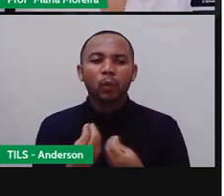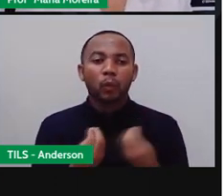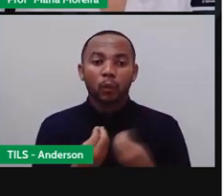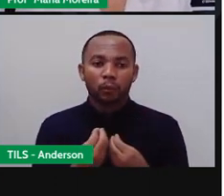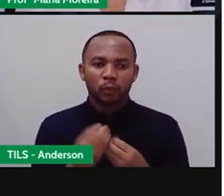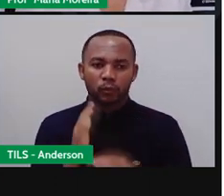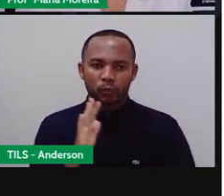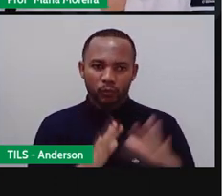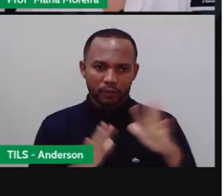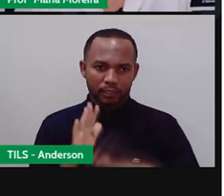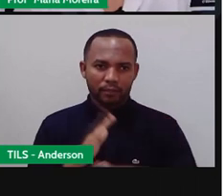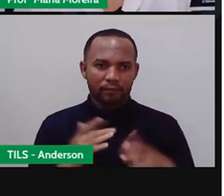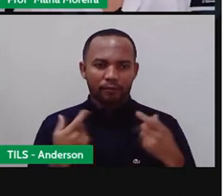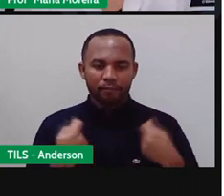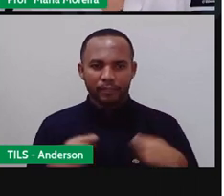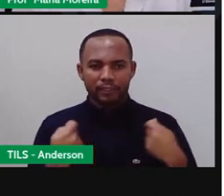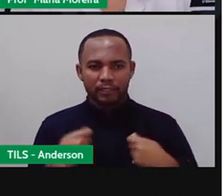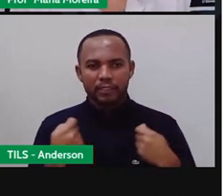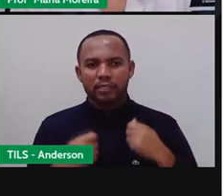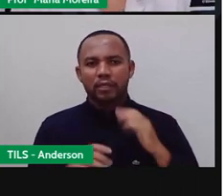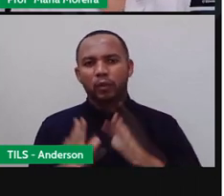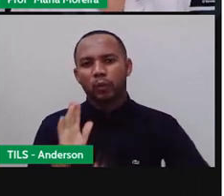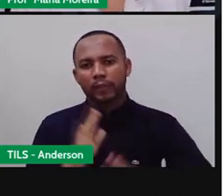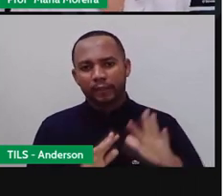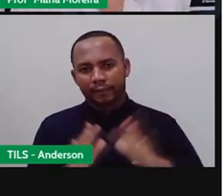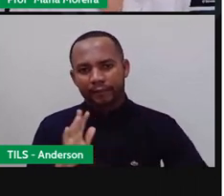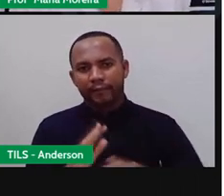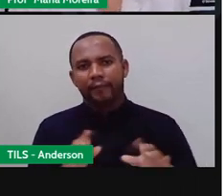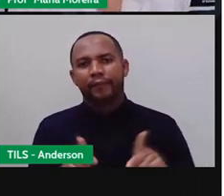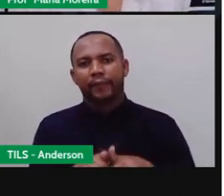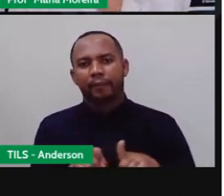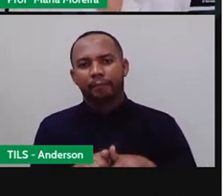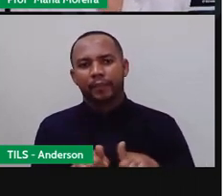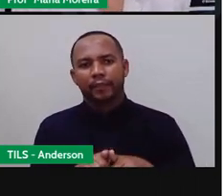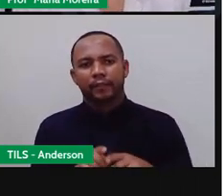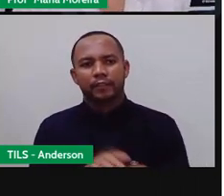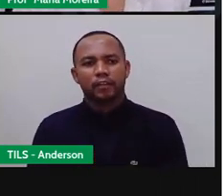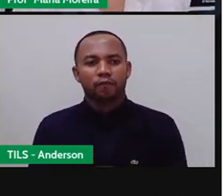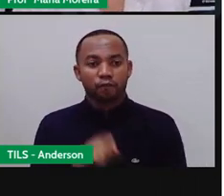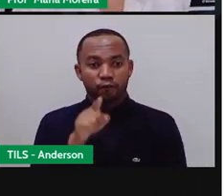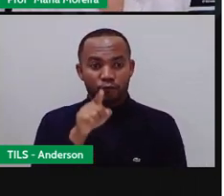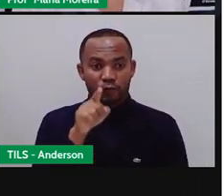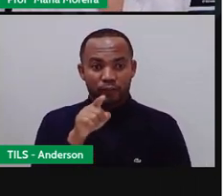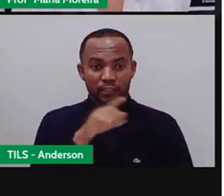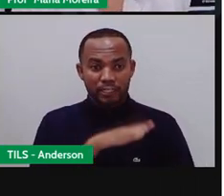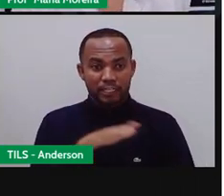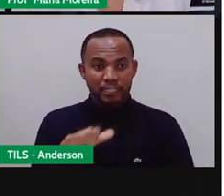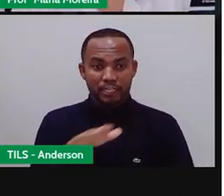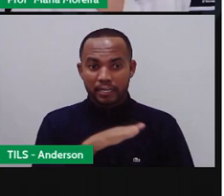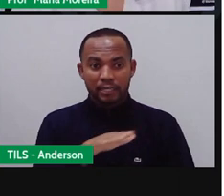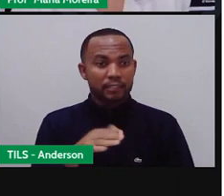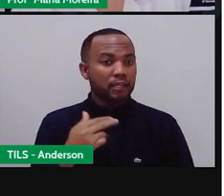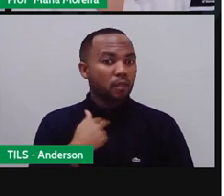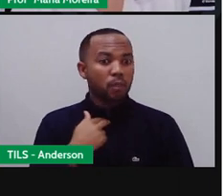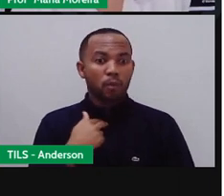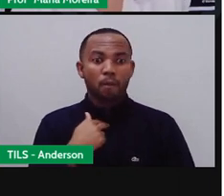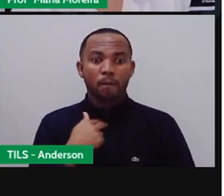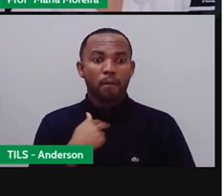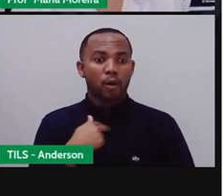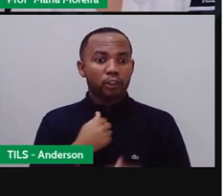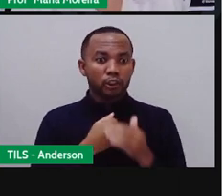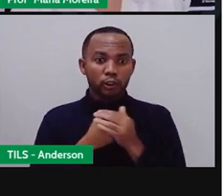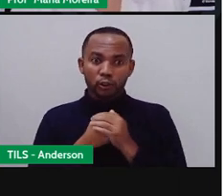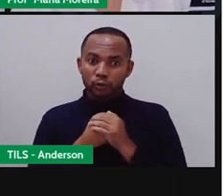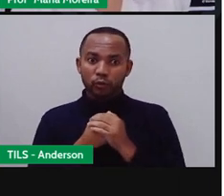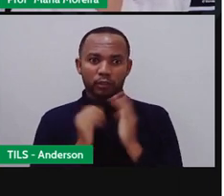Então, a precisa, né, se cuidar com relação a isso. Vocês são crianças, certo? E não devem esconder nada dos